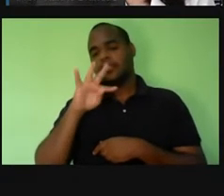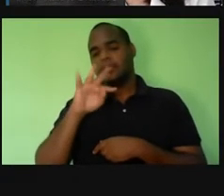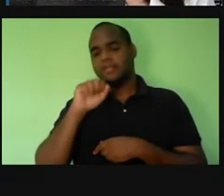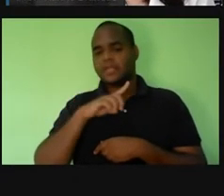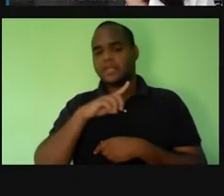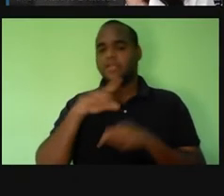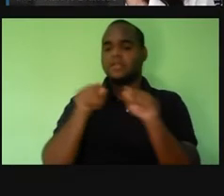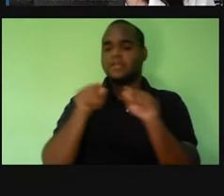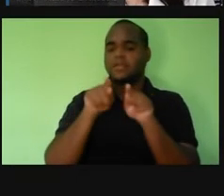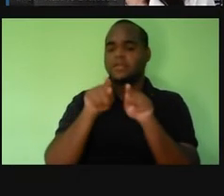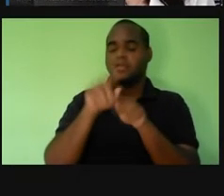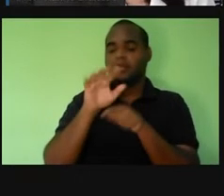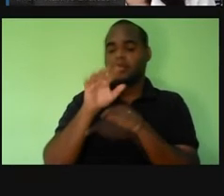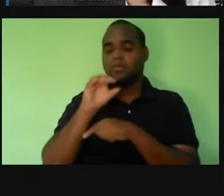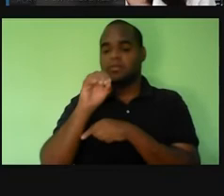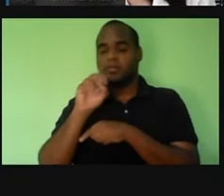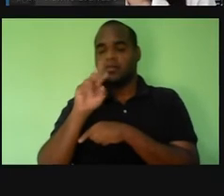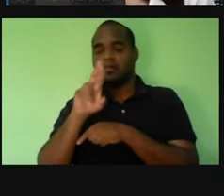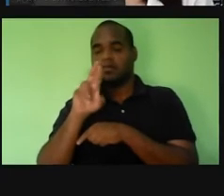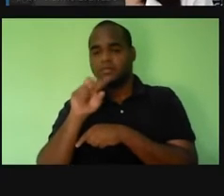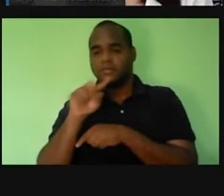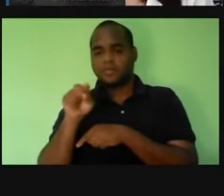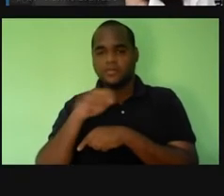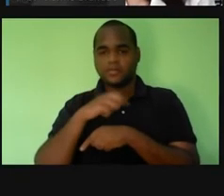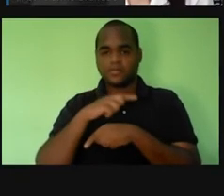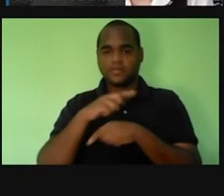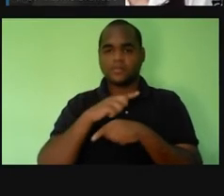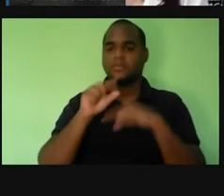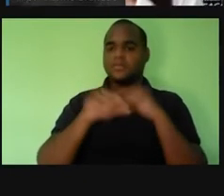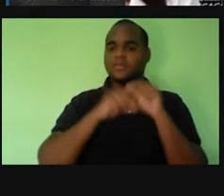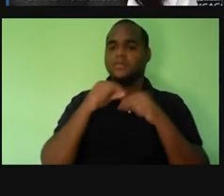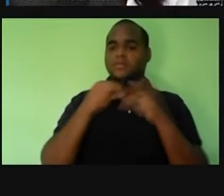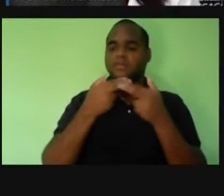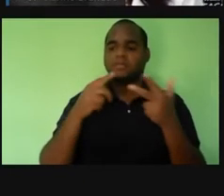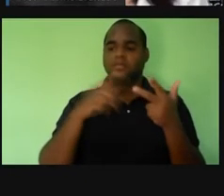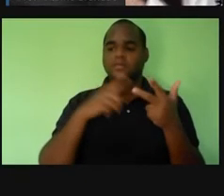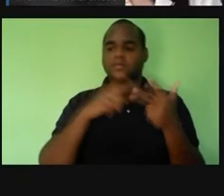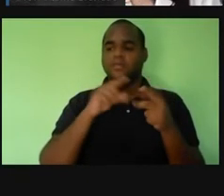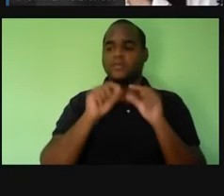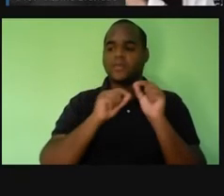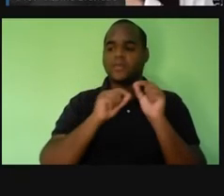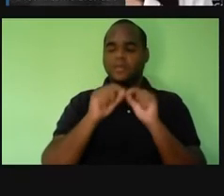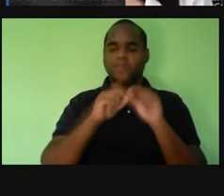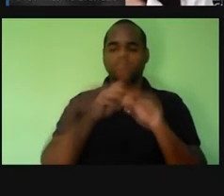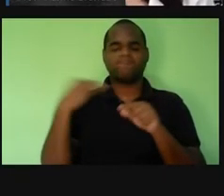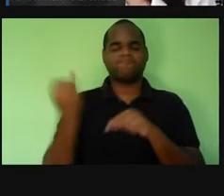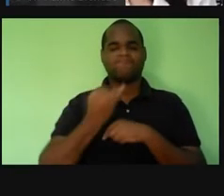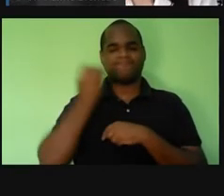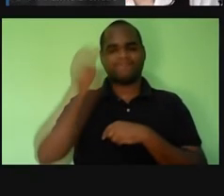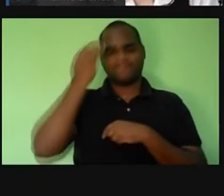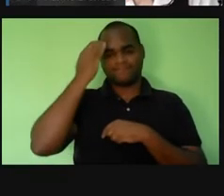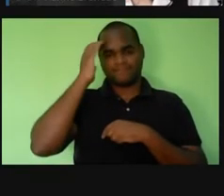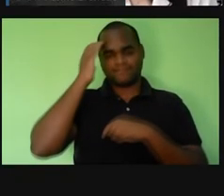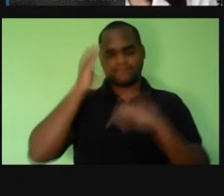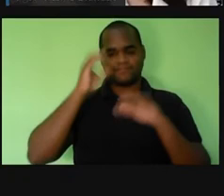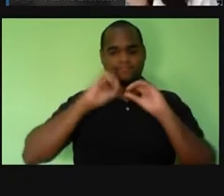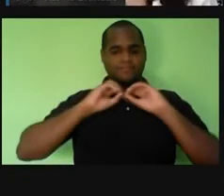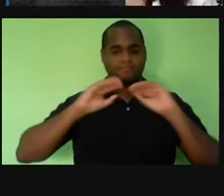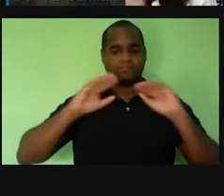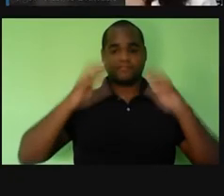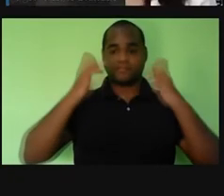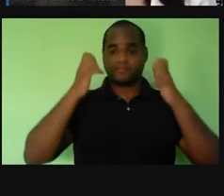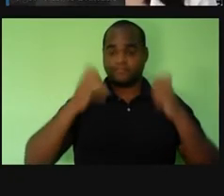Fiocruz, né? Que é a Fundação Oswaldo Cruz, e a gente vai entender um pouquinho sobre ela também hoje. Hoje, elas são